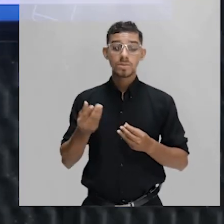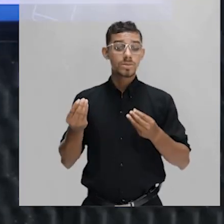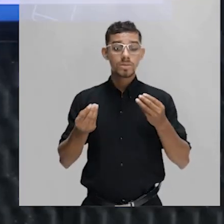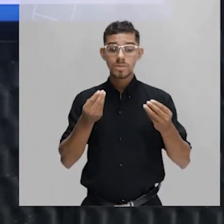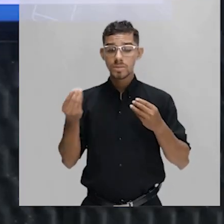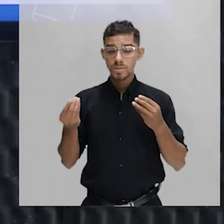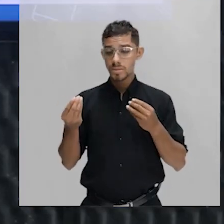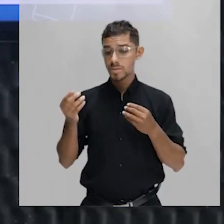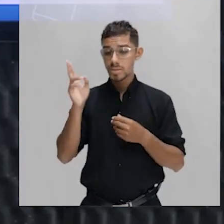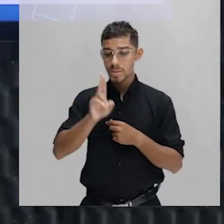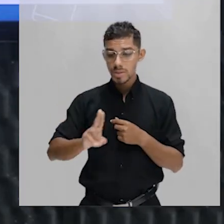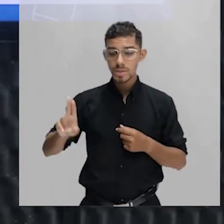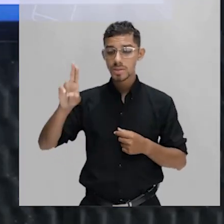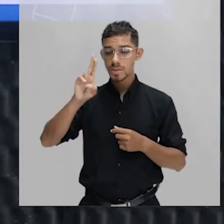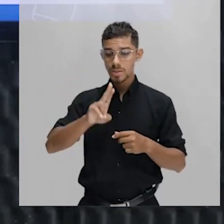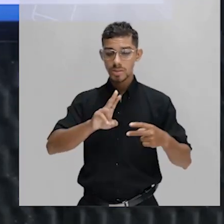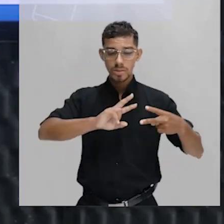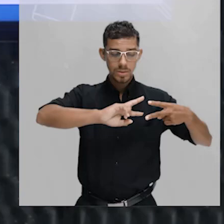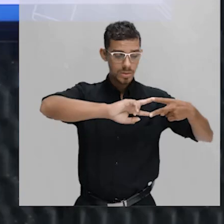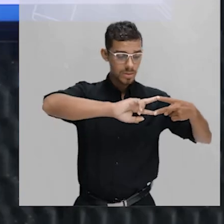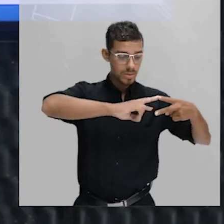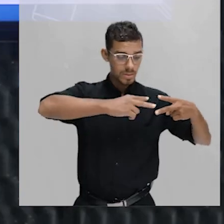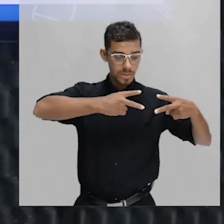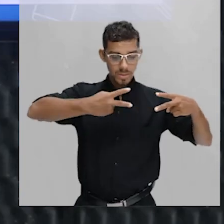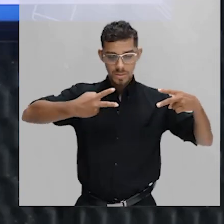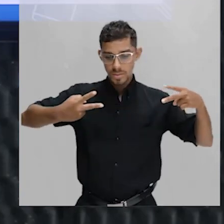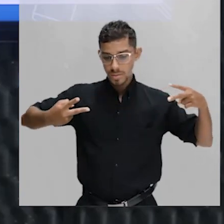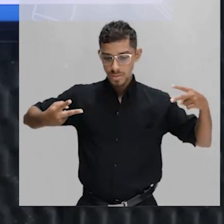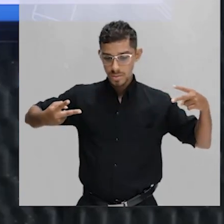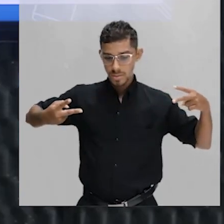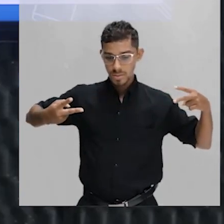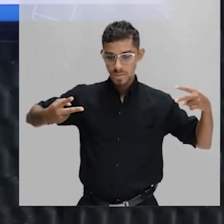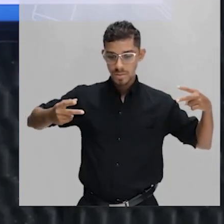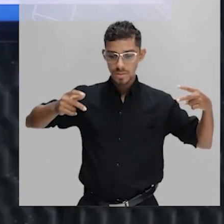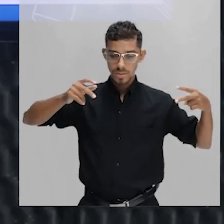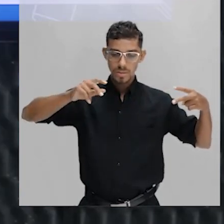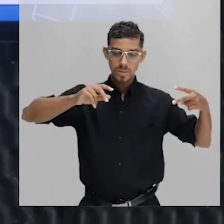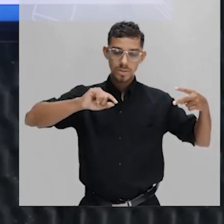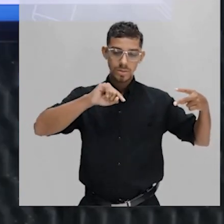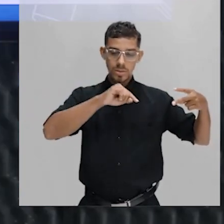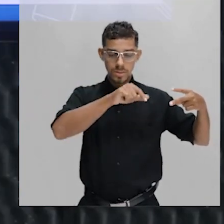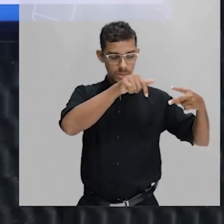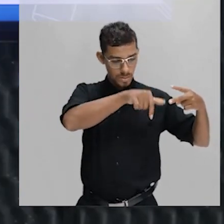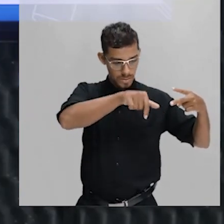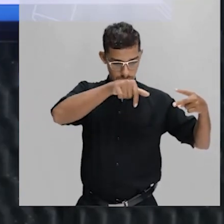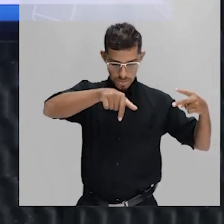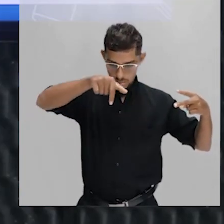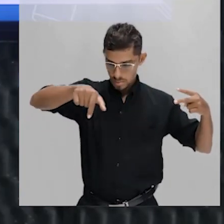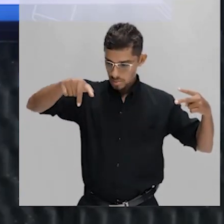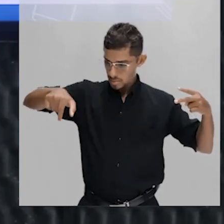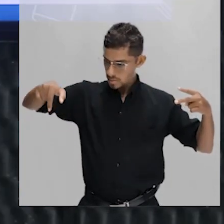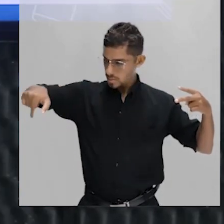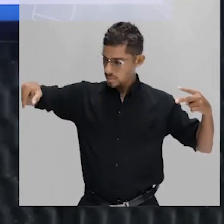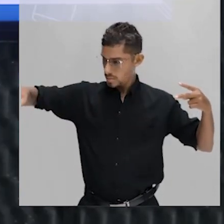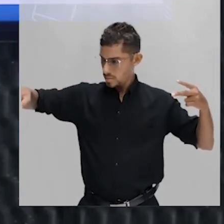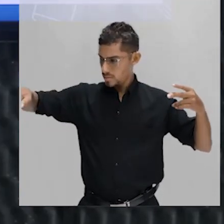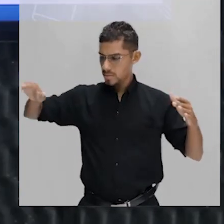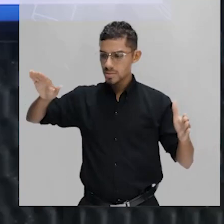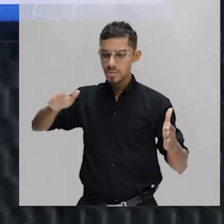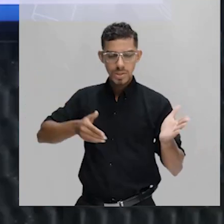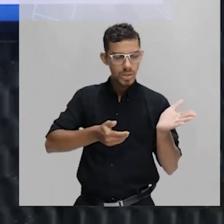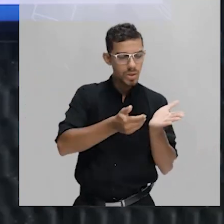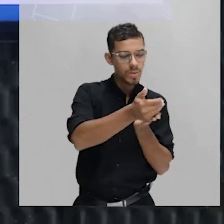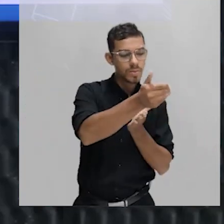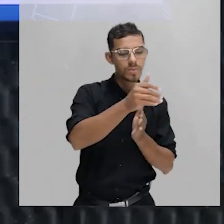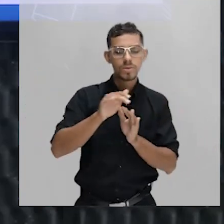a molécula de RNA, como é que elas entendem onde começa e onde é que termina o gene? Certo?